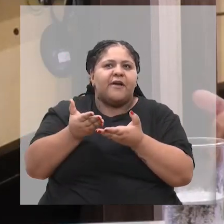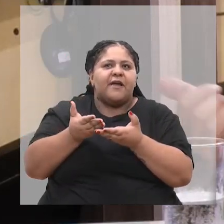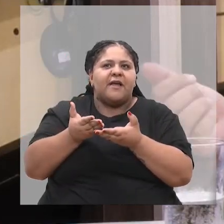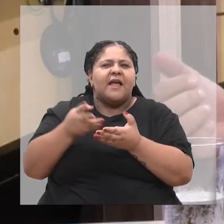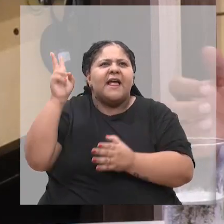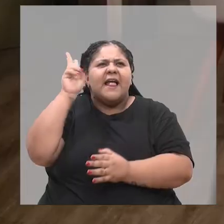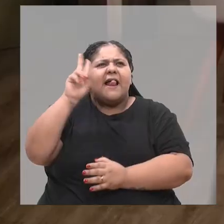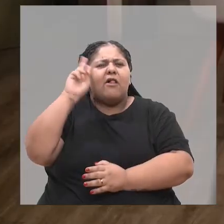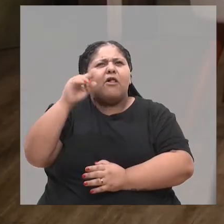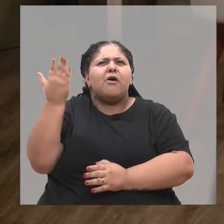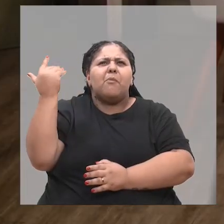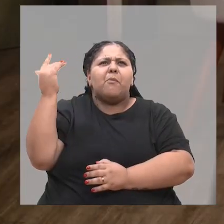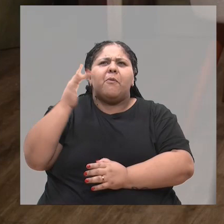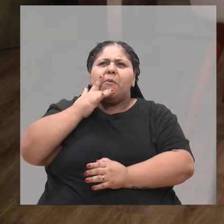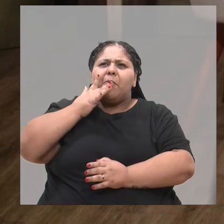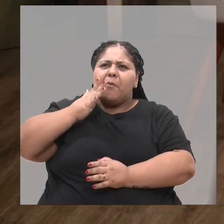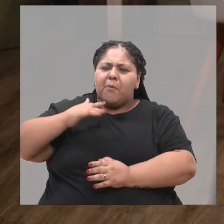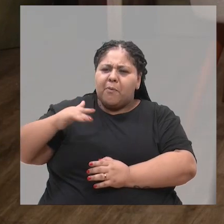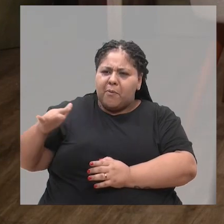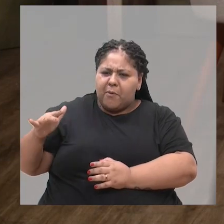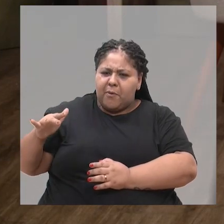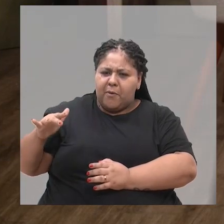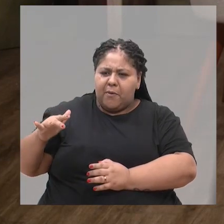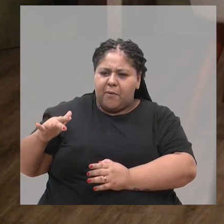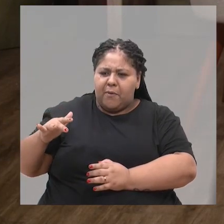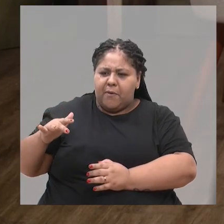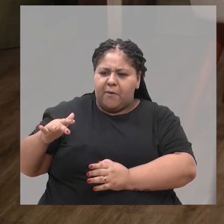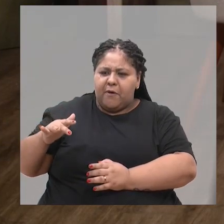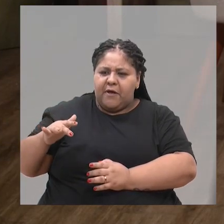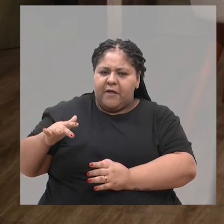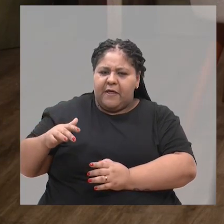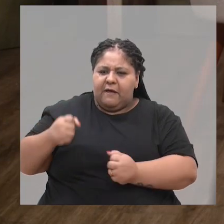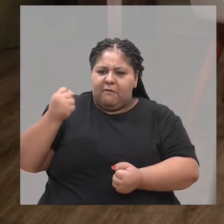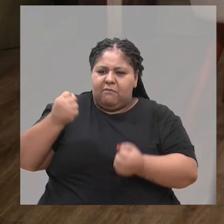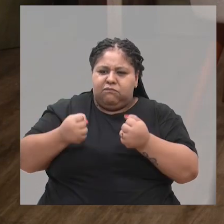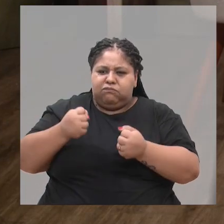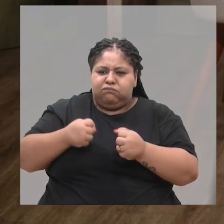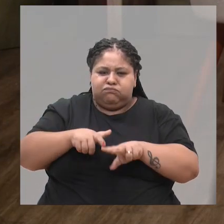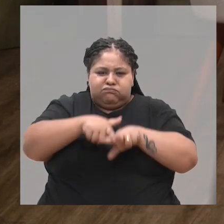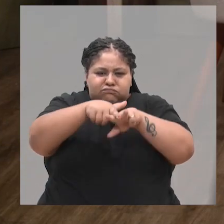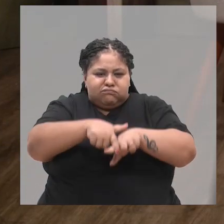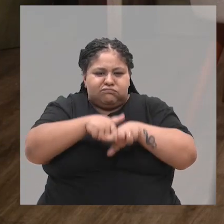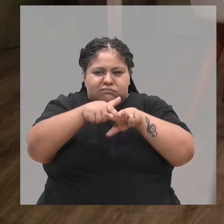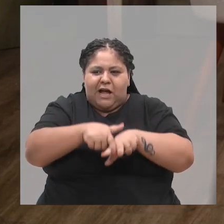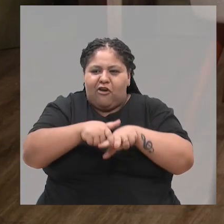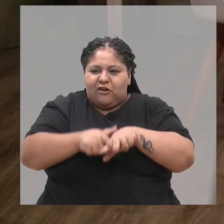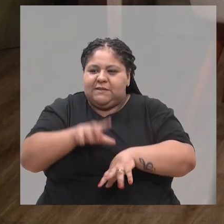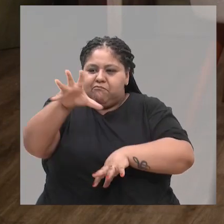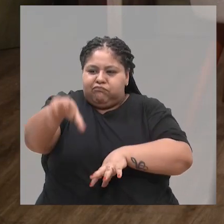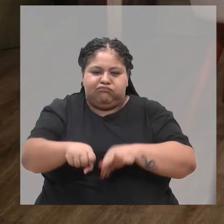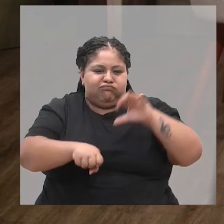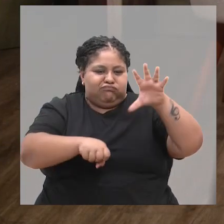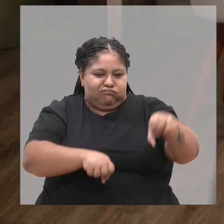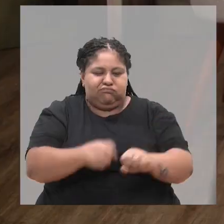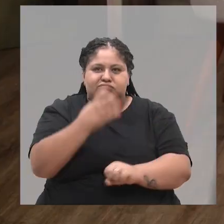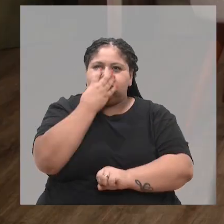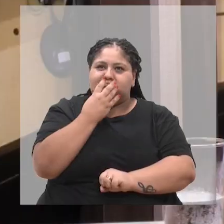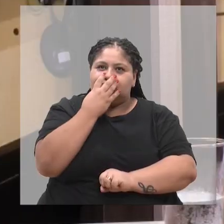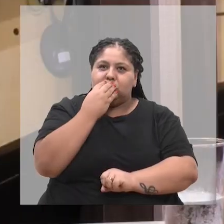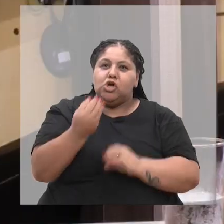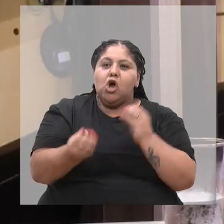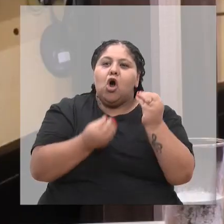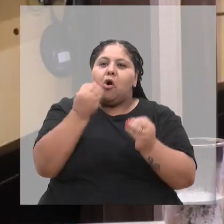até quando eu era criança, tinha aquela história da carrocinha lá, que recolhia os cachorros e tal. Como que foi esse